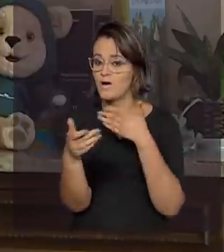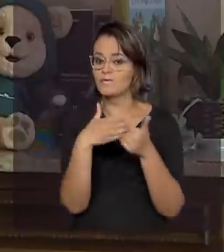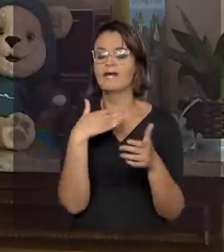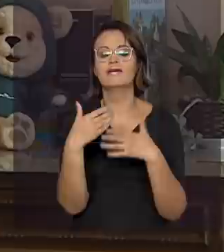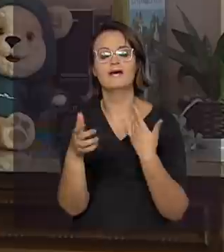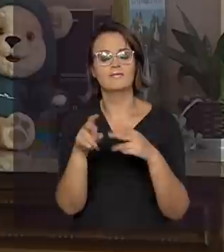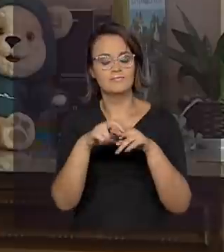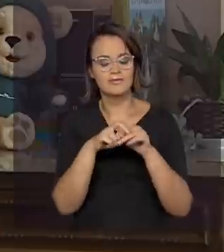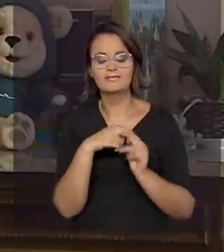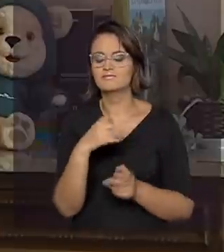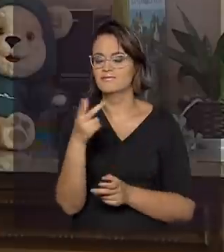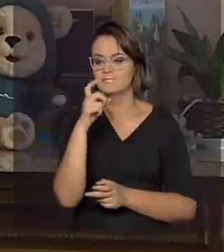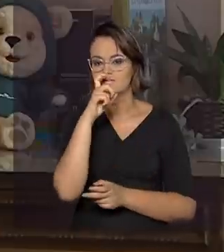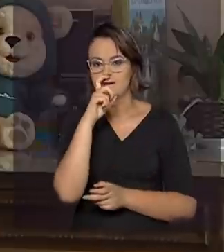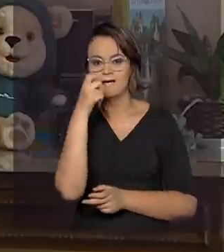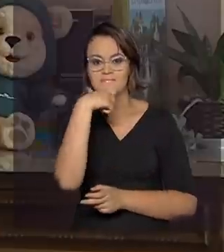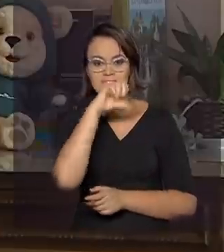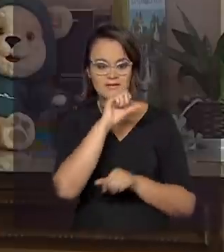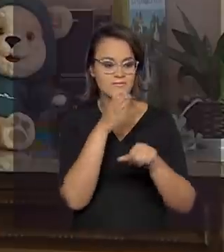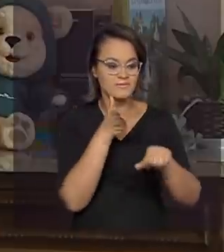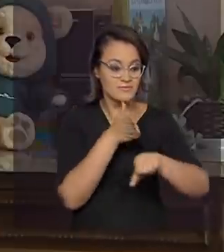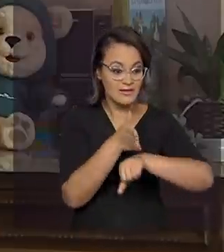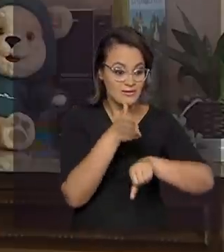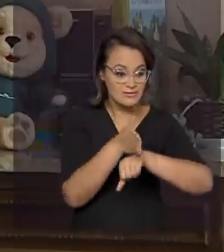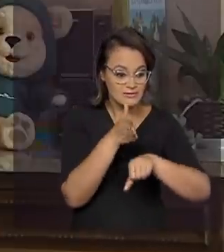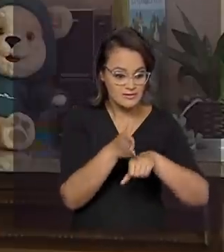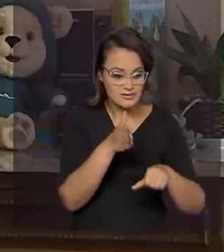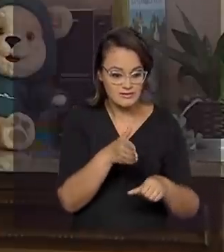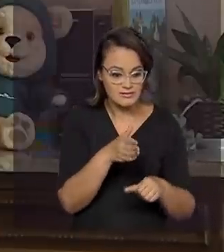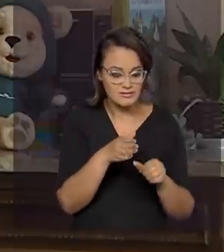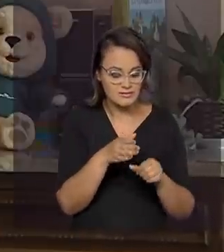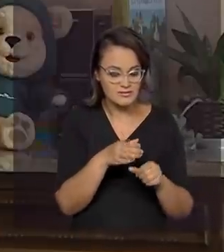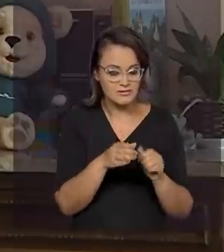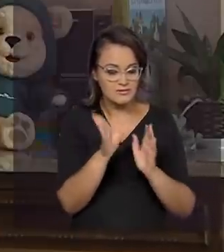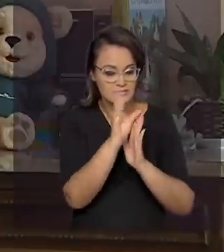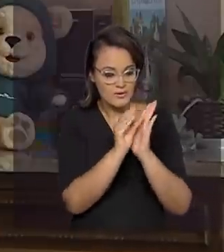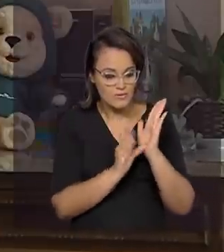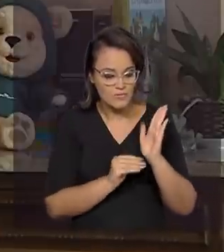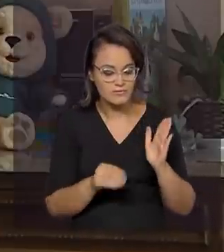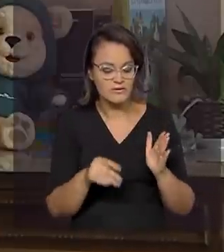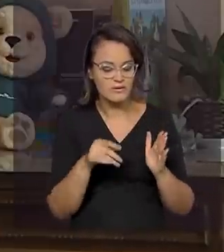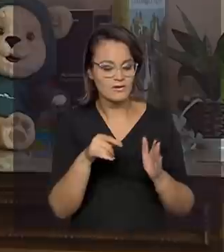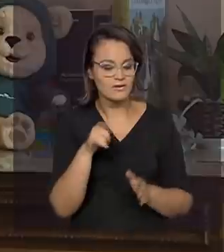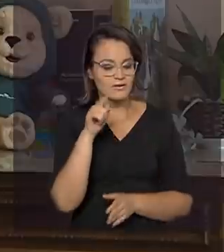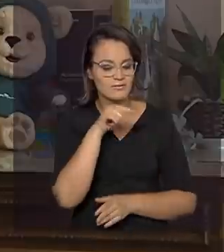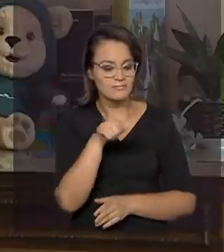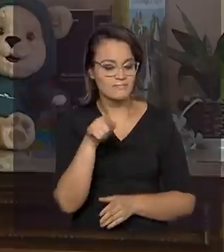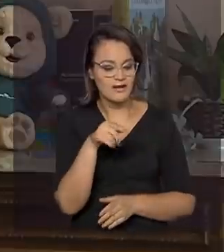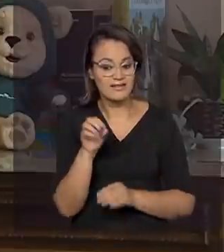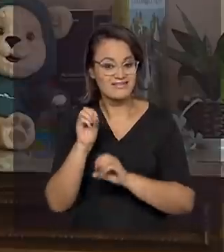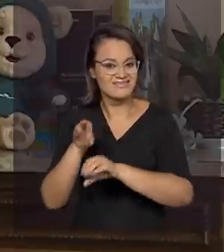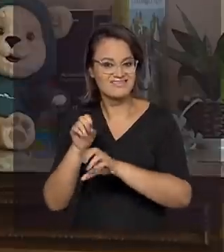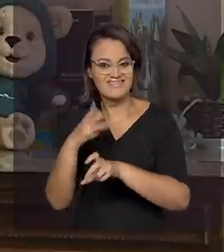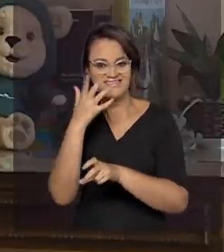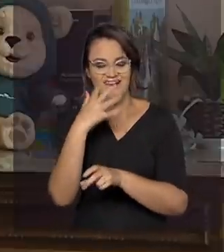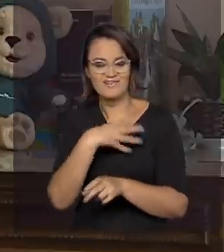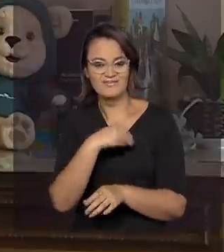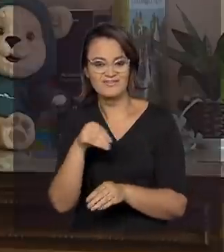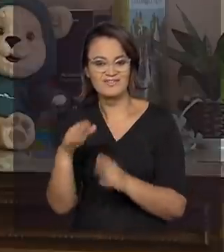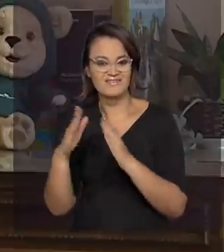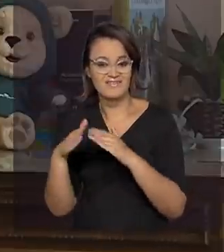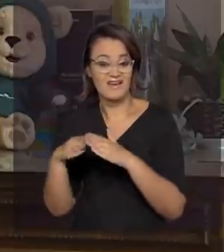pais começaram a acessar esses conteúdos e conduziram o processo de alfabetização de seus filhos em casa, certo? Então,